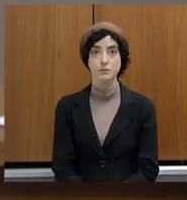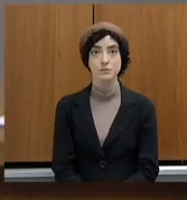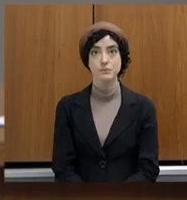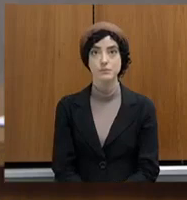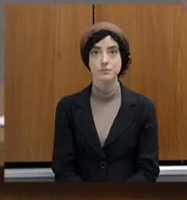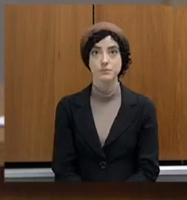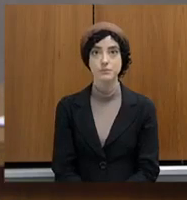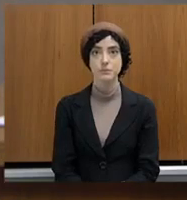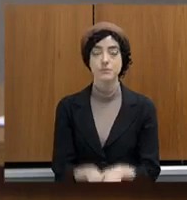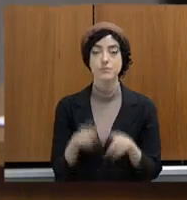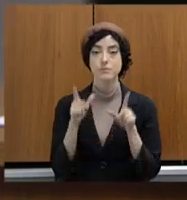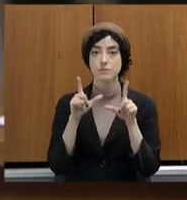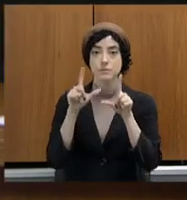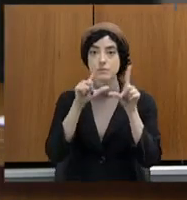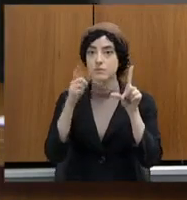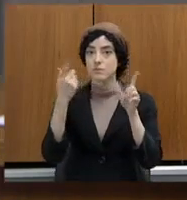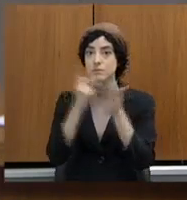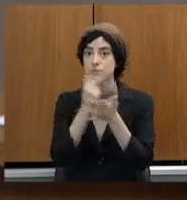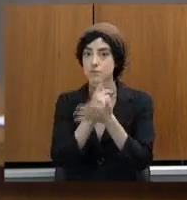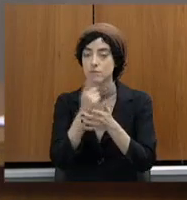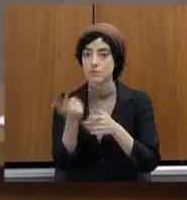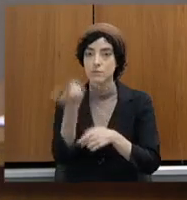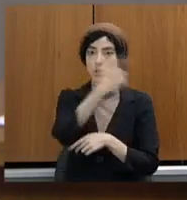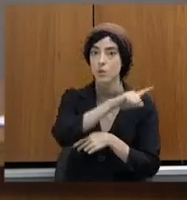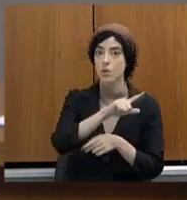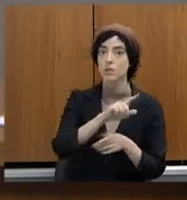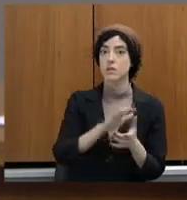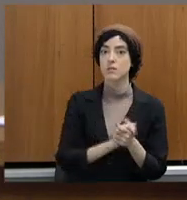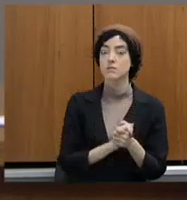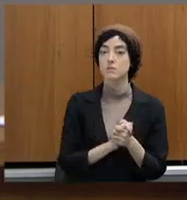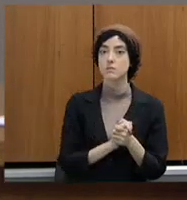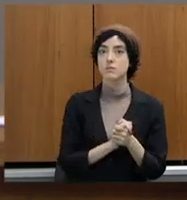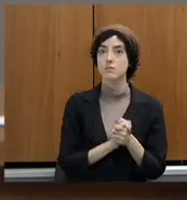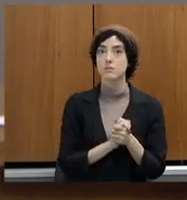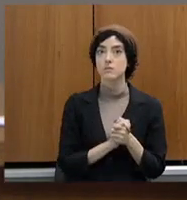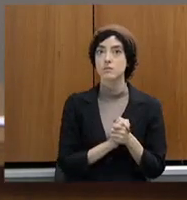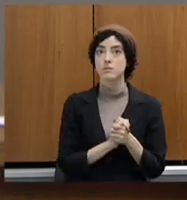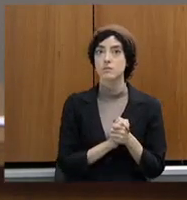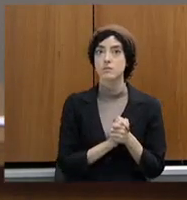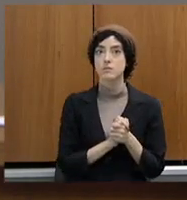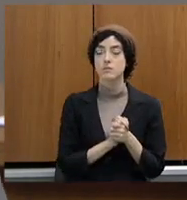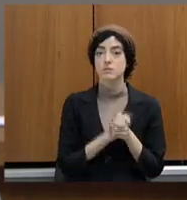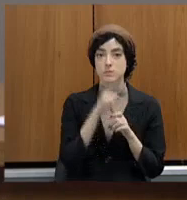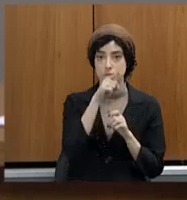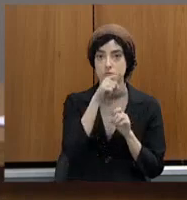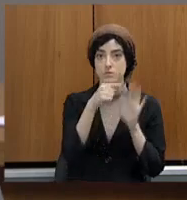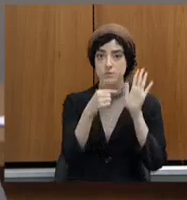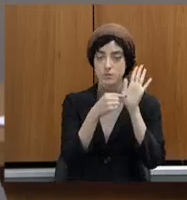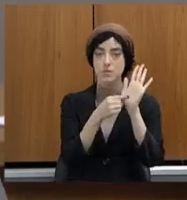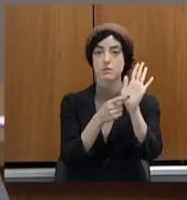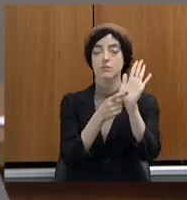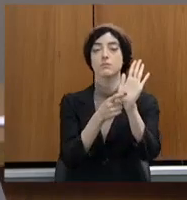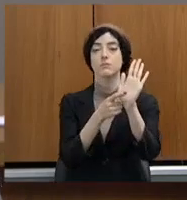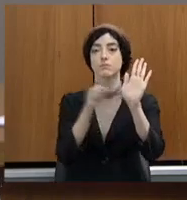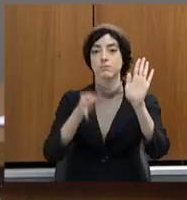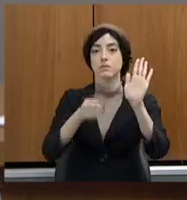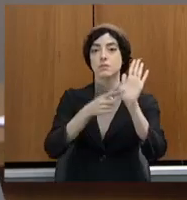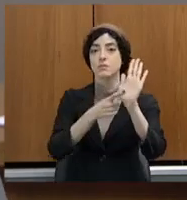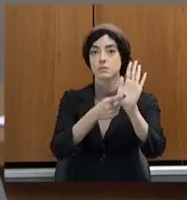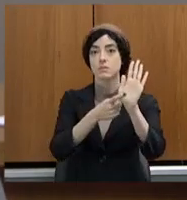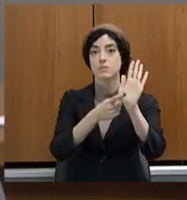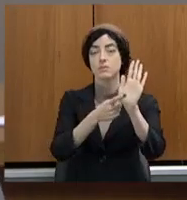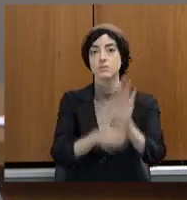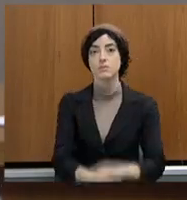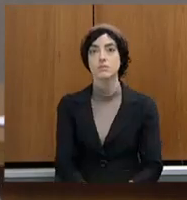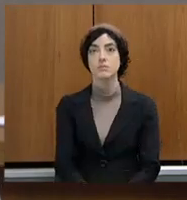não, volta. Pode voltar mais. Está bem perto aí. Aqui, aqui. Deputado Sargento Rodrigues, aqui